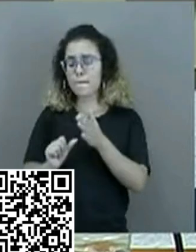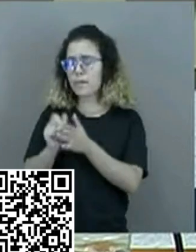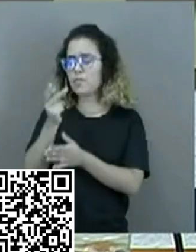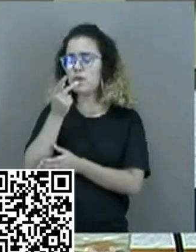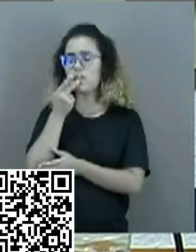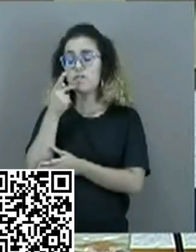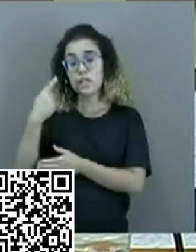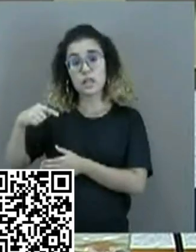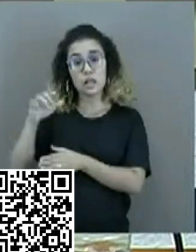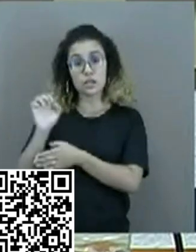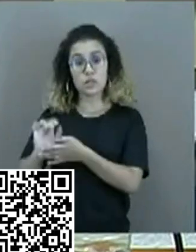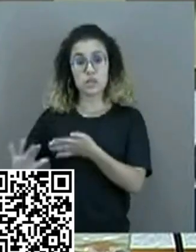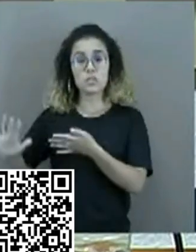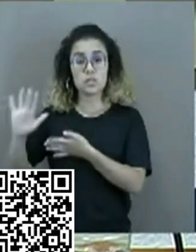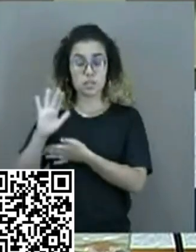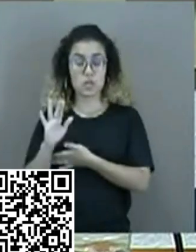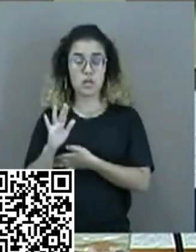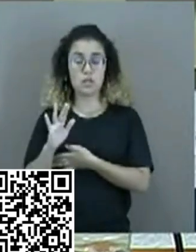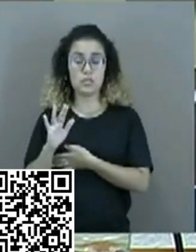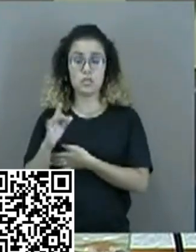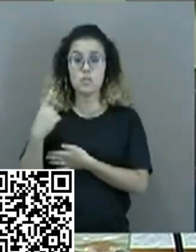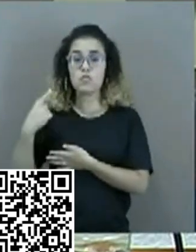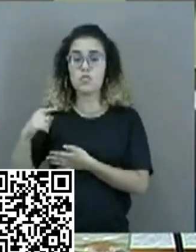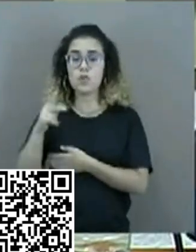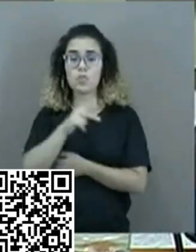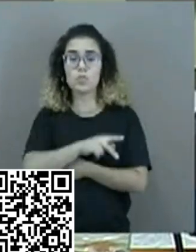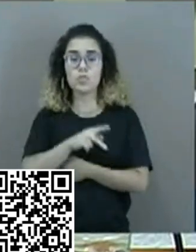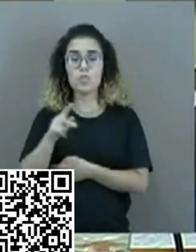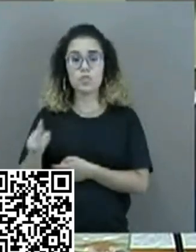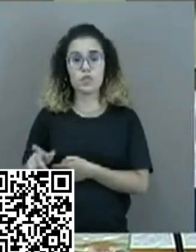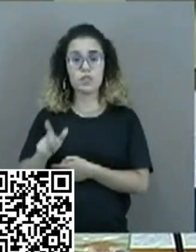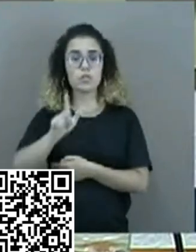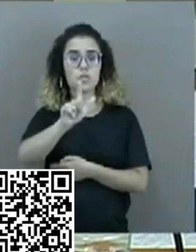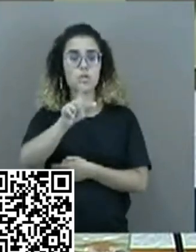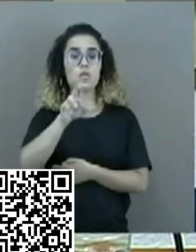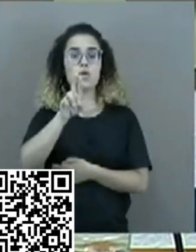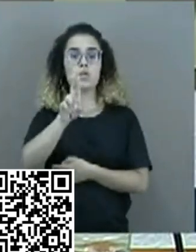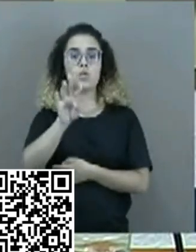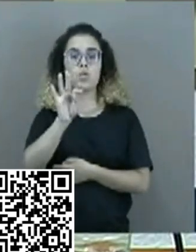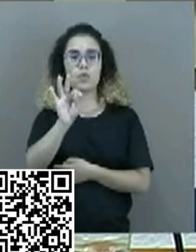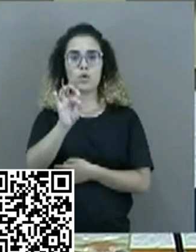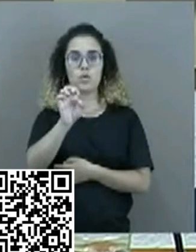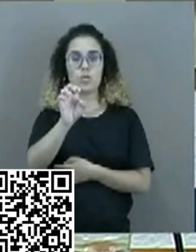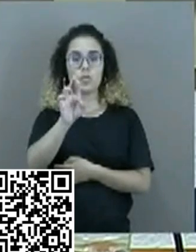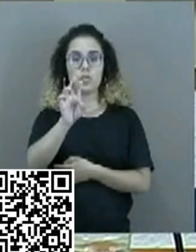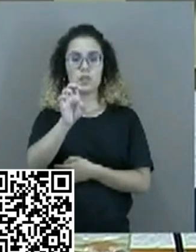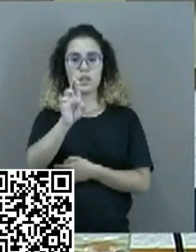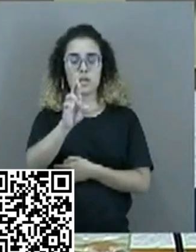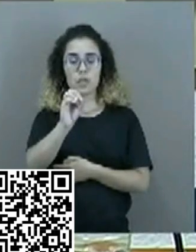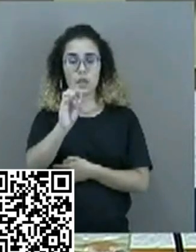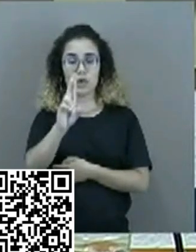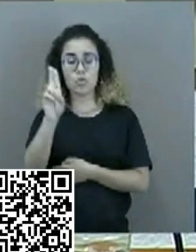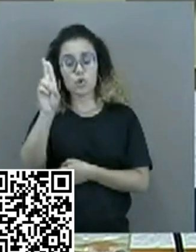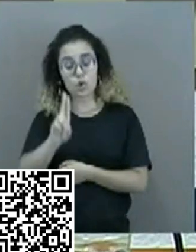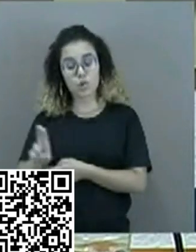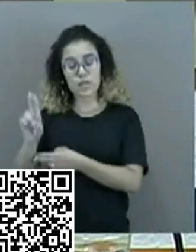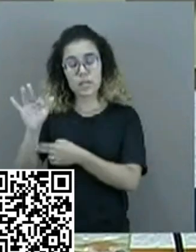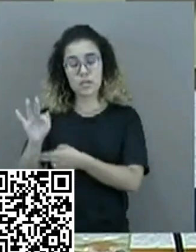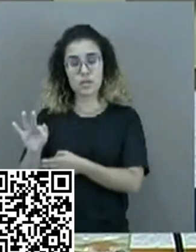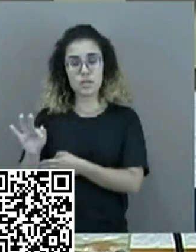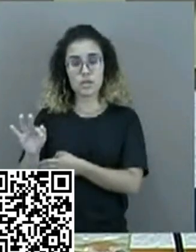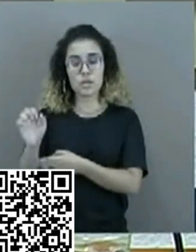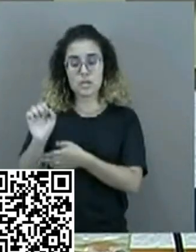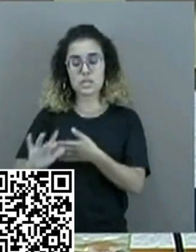do Ceará sobre hidrogênio verde foi o professor Lutero da Universidade Estadual do Ceará em